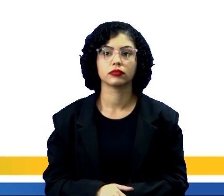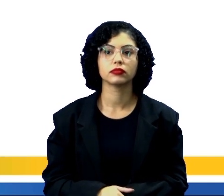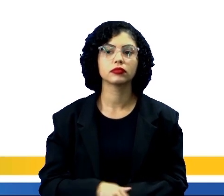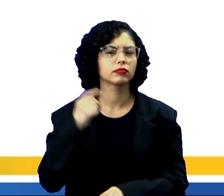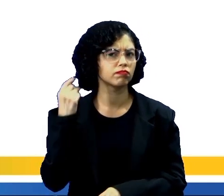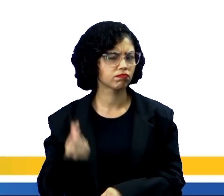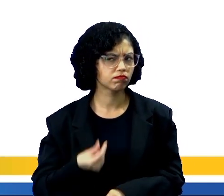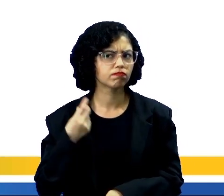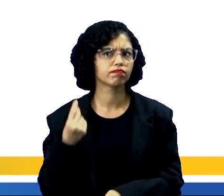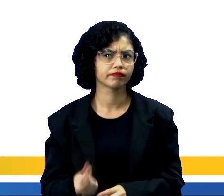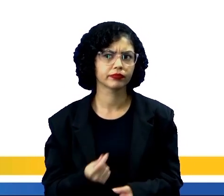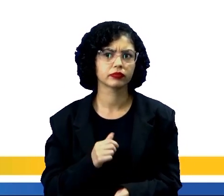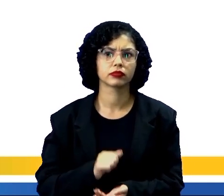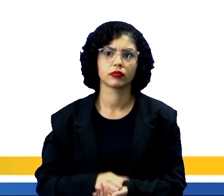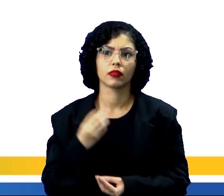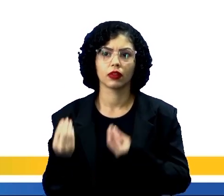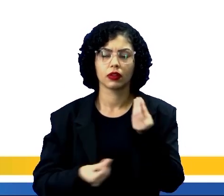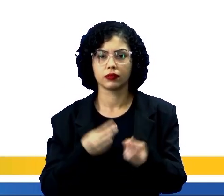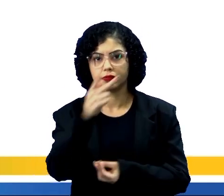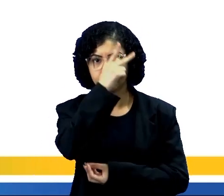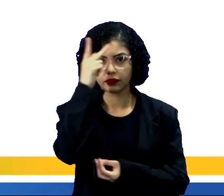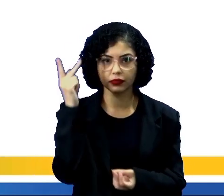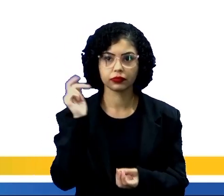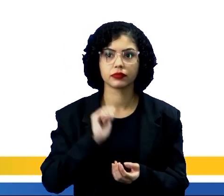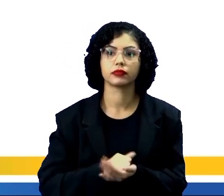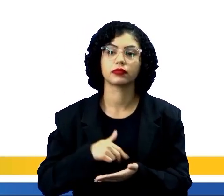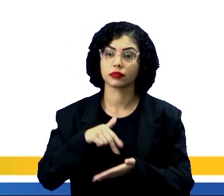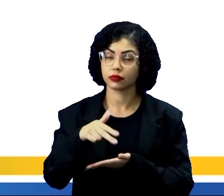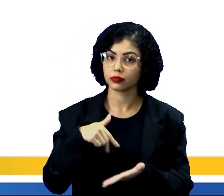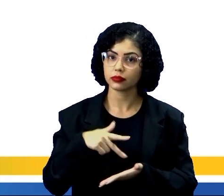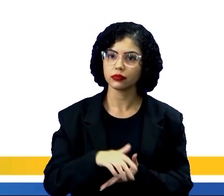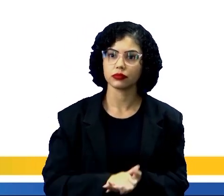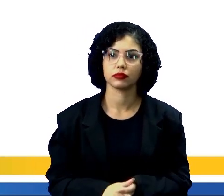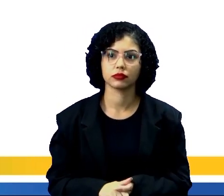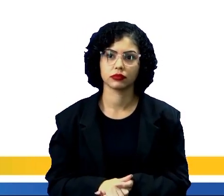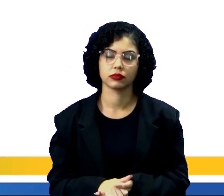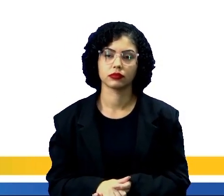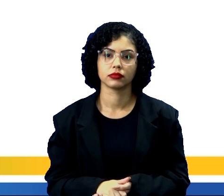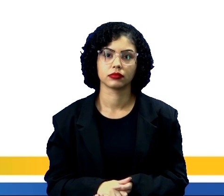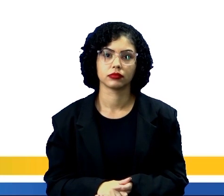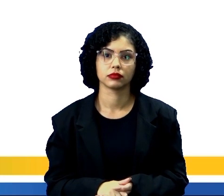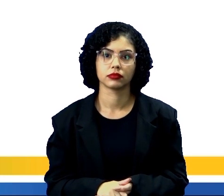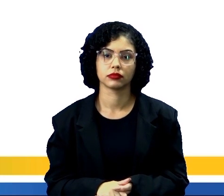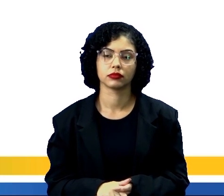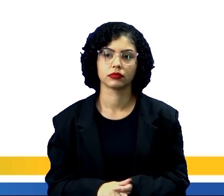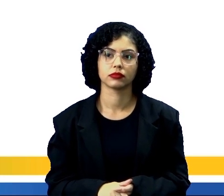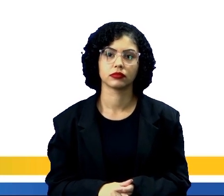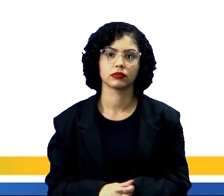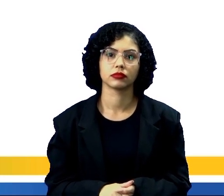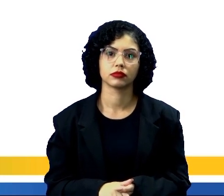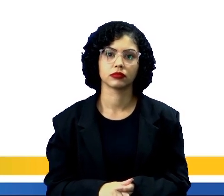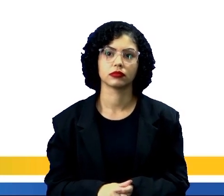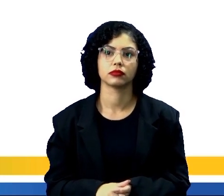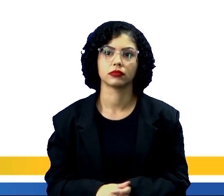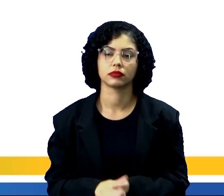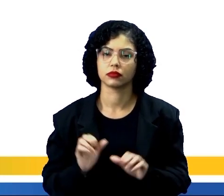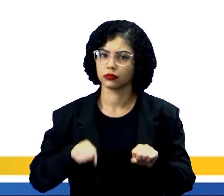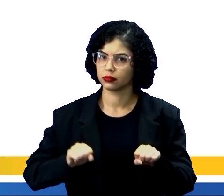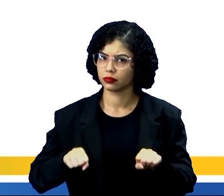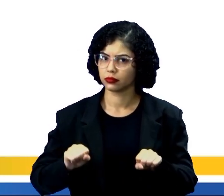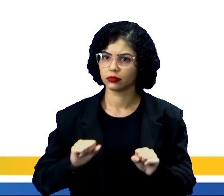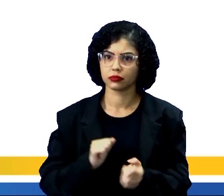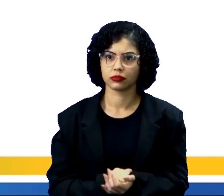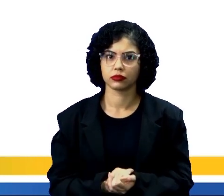Por muito tempo, como as pessoas andavam? Então, como que elas andavam? De